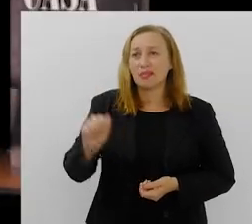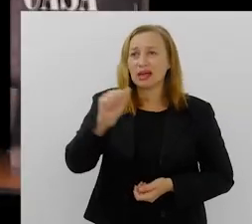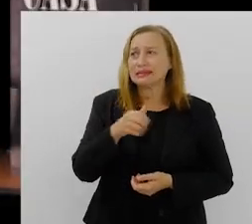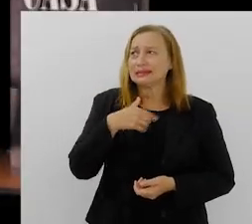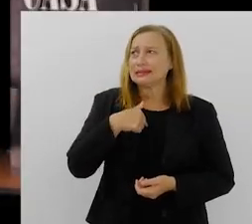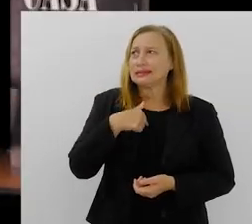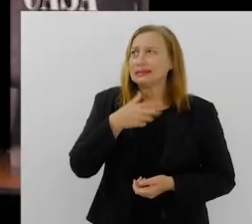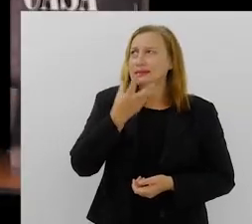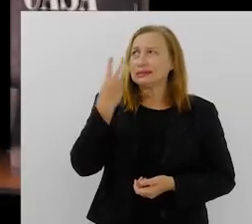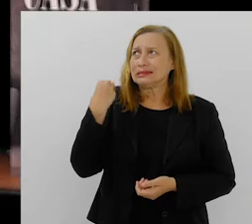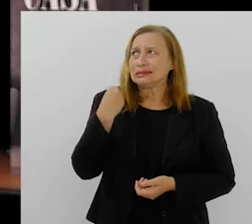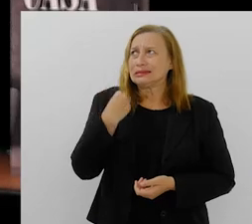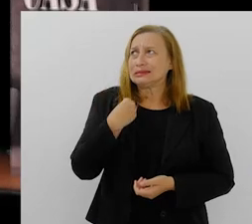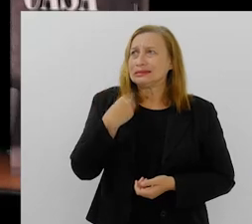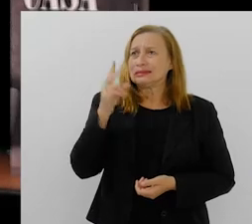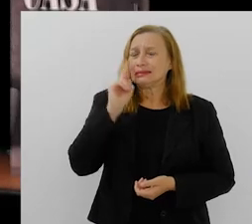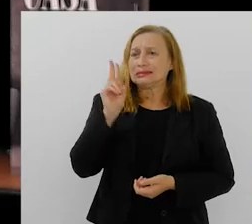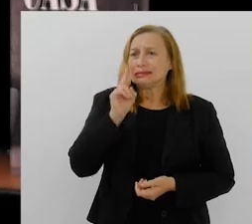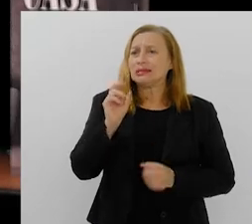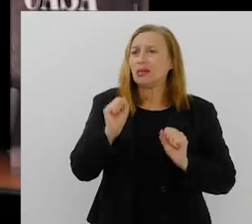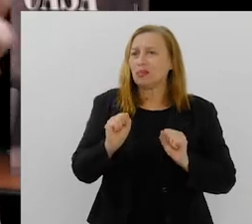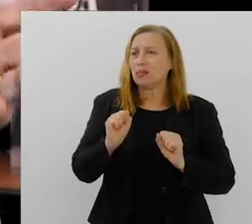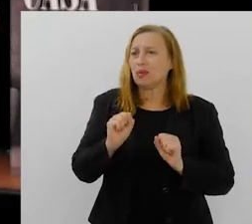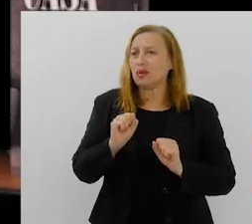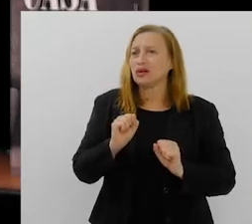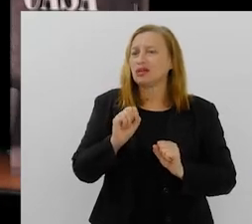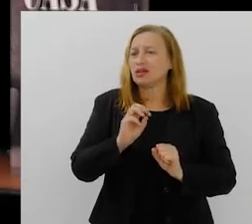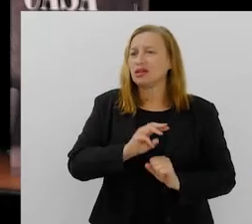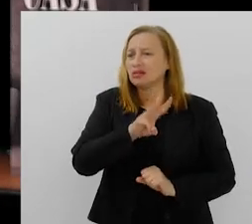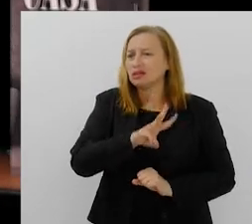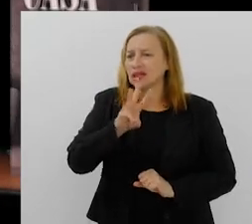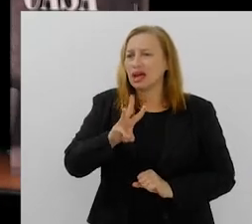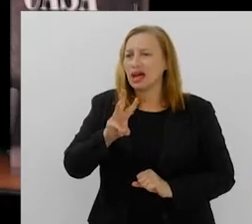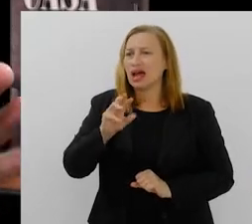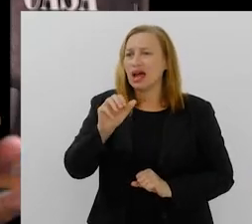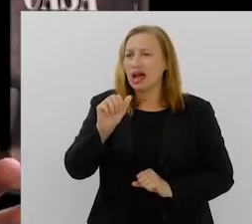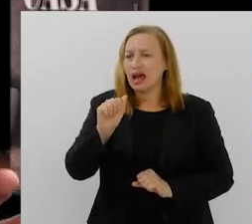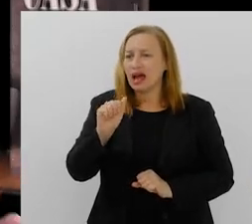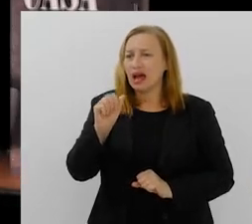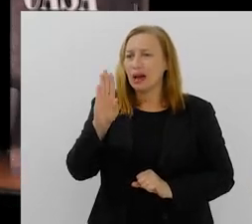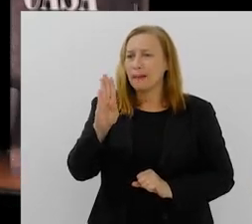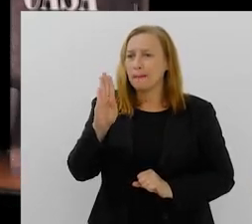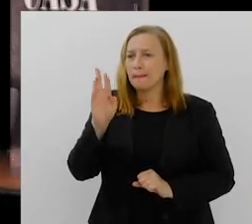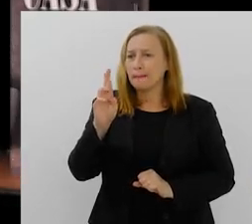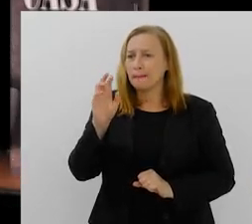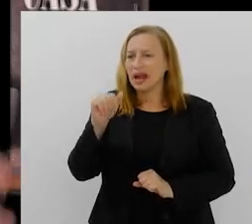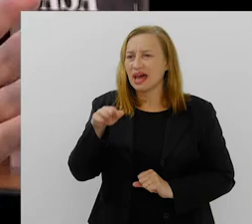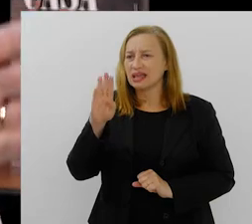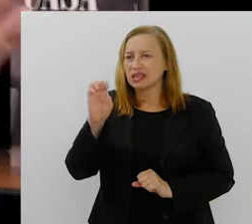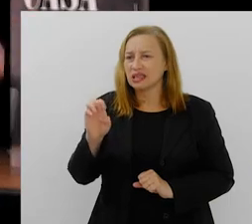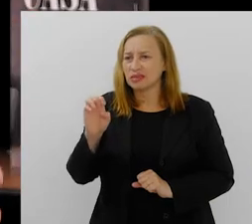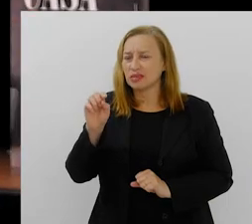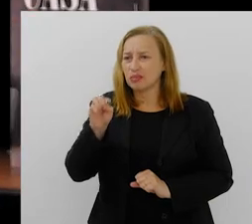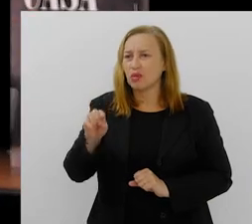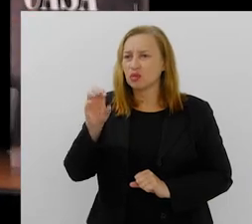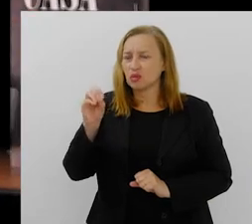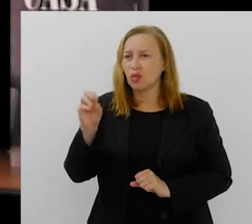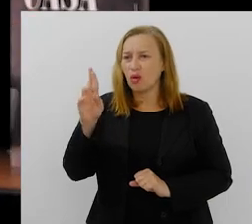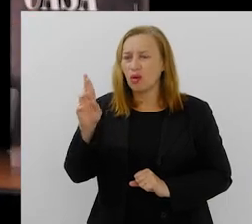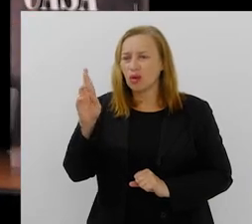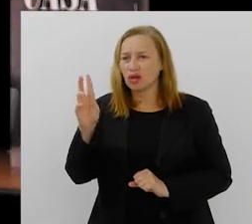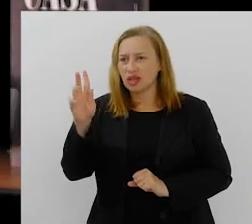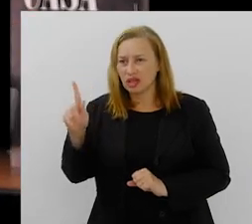agora você me pegou de cabeça, eu não lembro. Você pode digitar Brasme, que vai encontrar lá. Ou então, Congresso